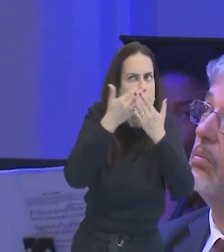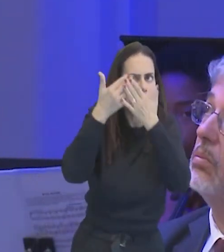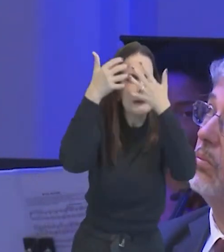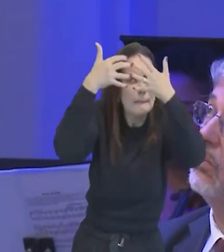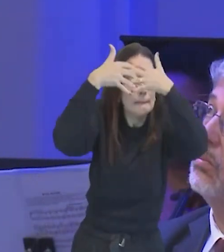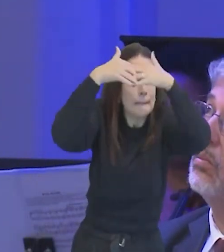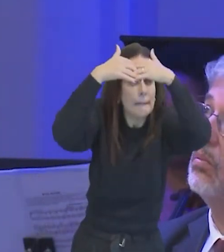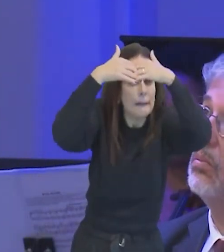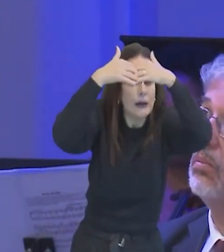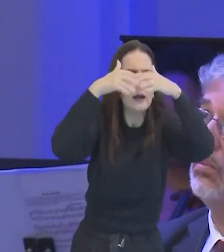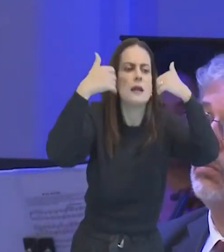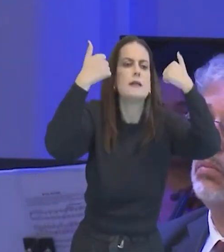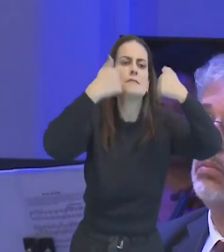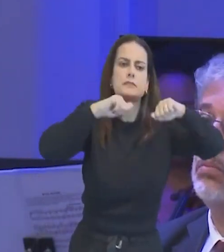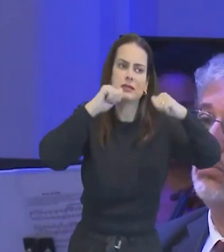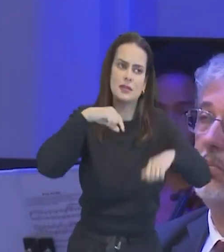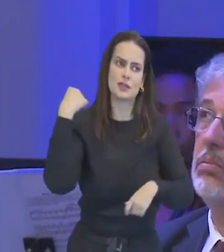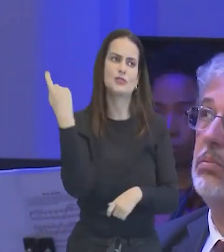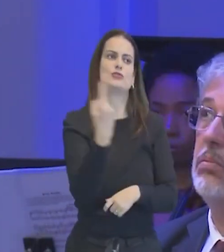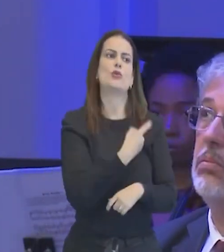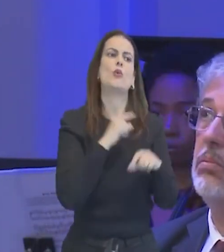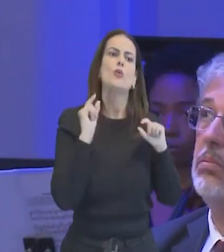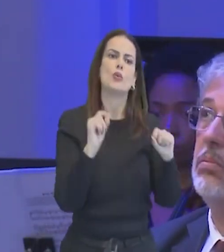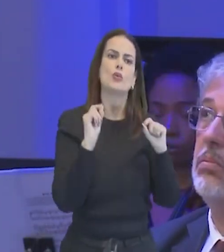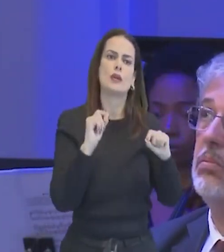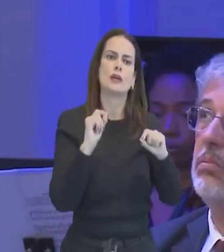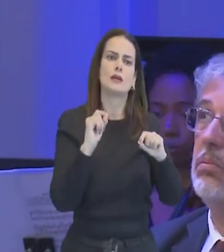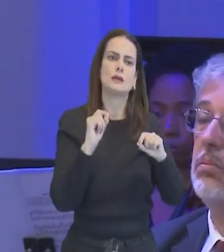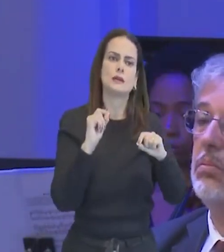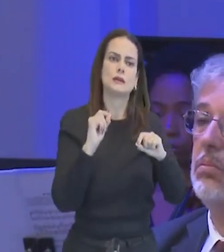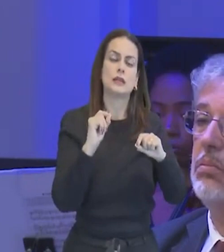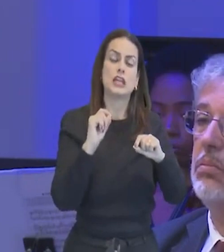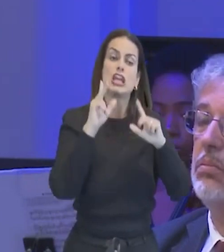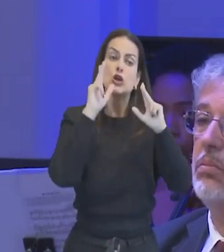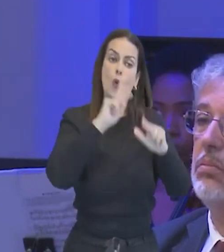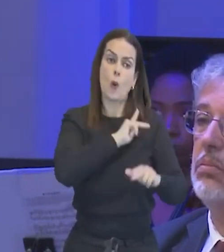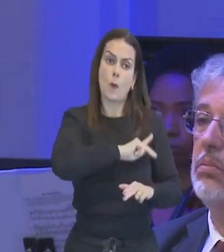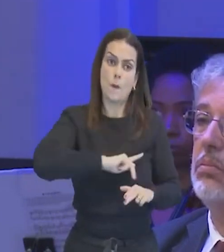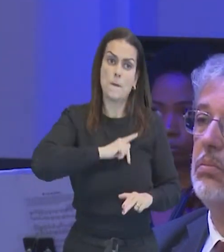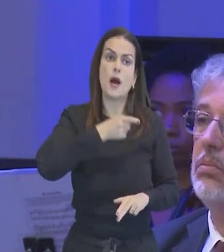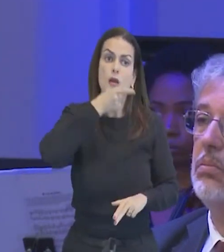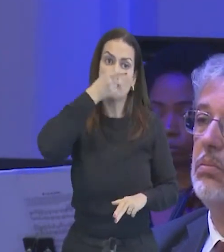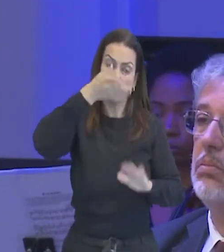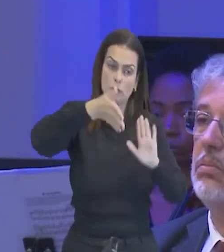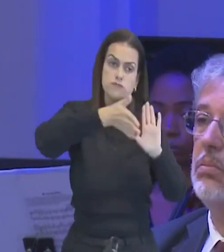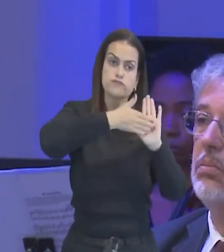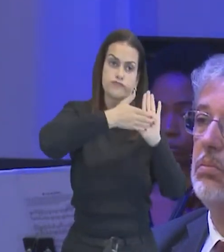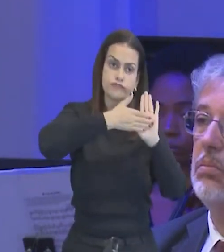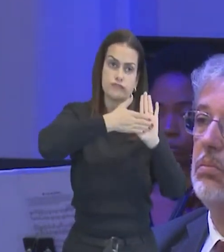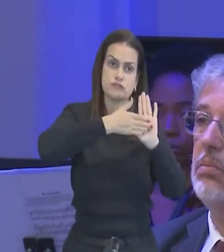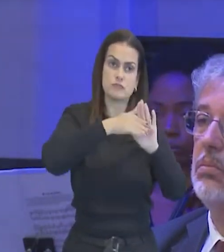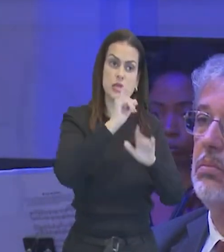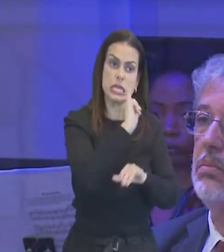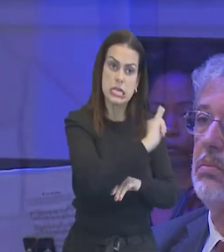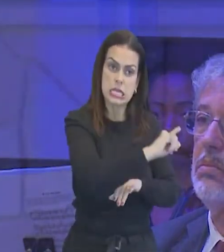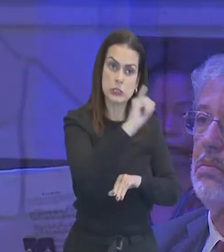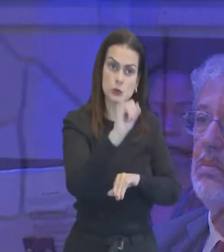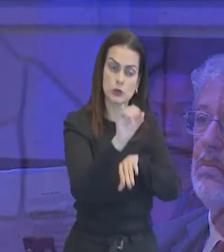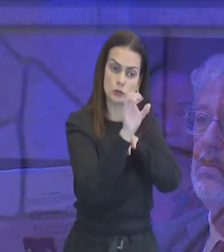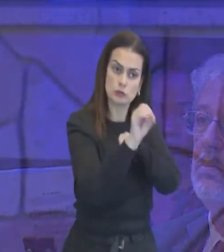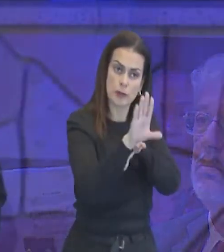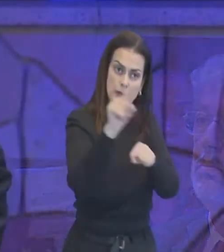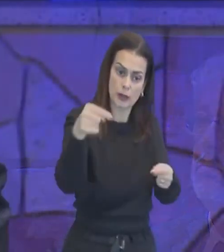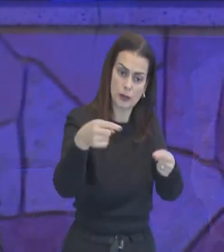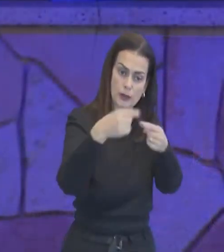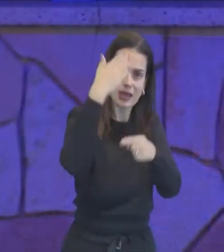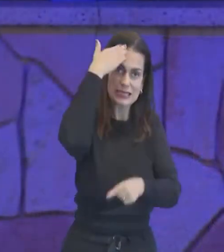é preciso que nós, pensemos naquilo que o apóstolo Paulo, nos mostrou, instruir com sabedoria,